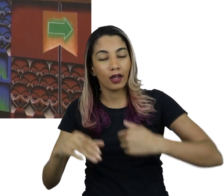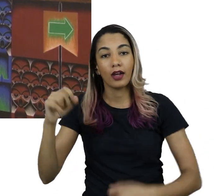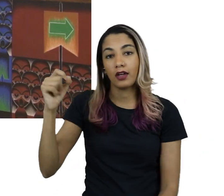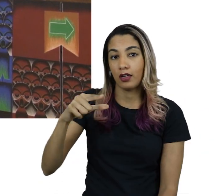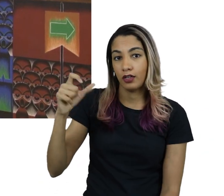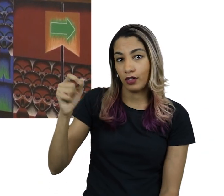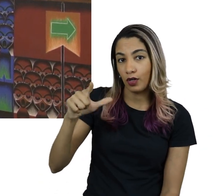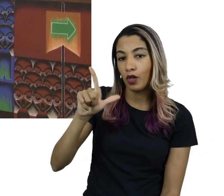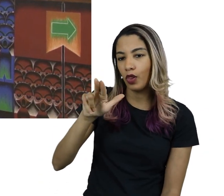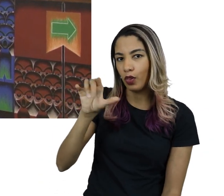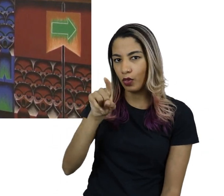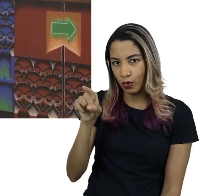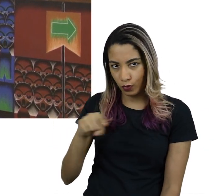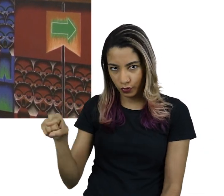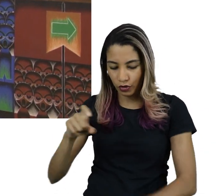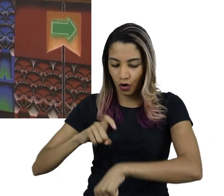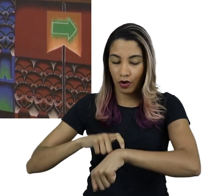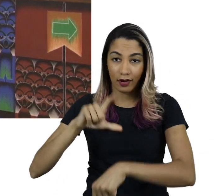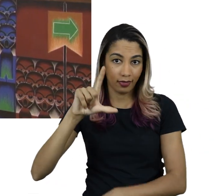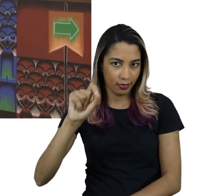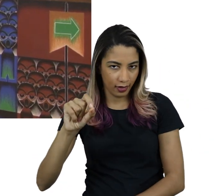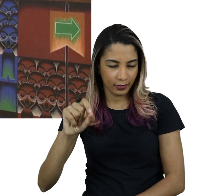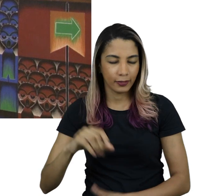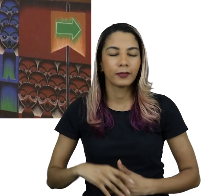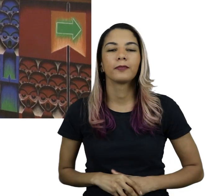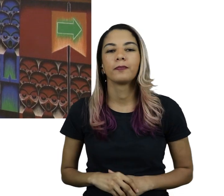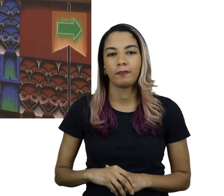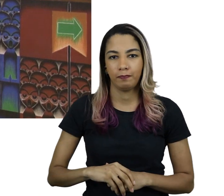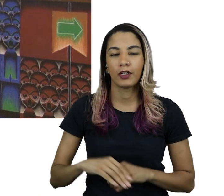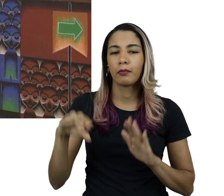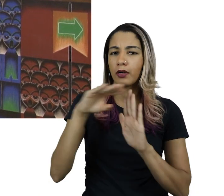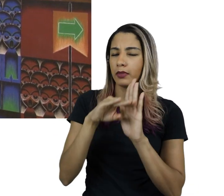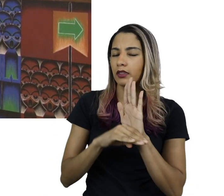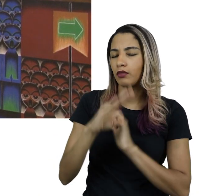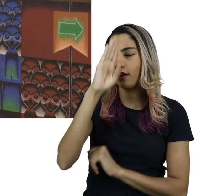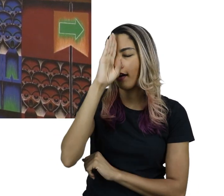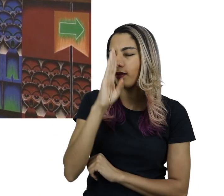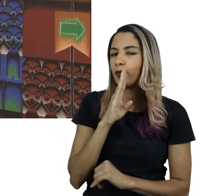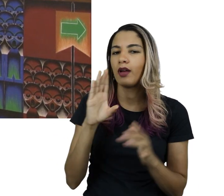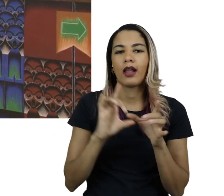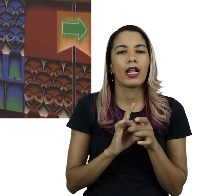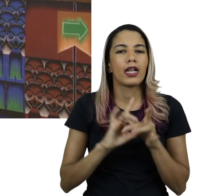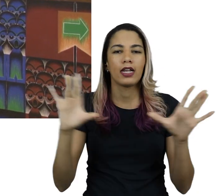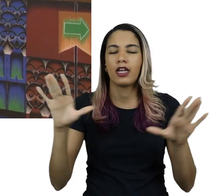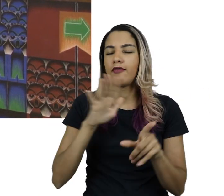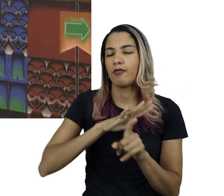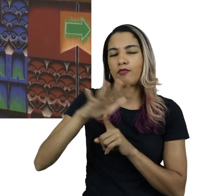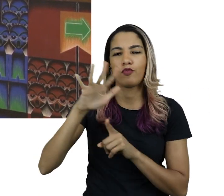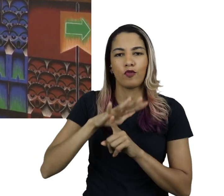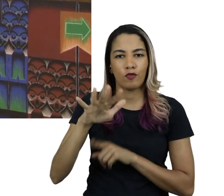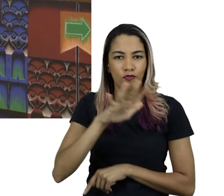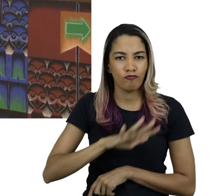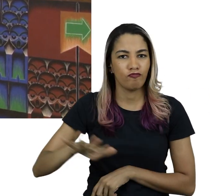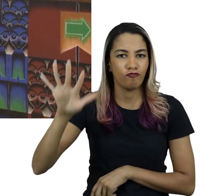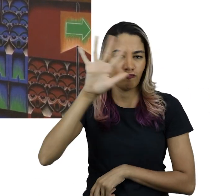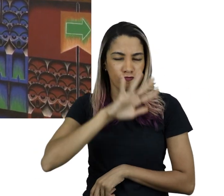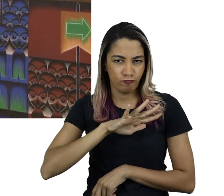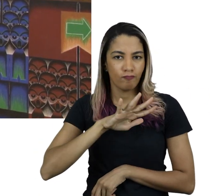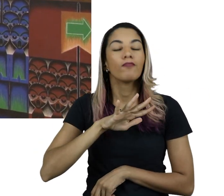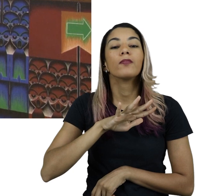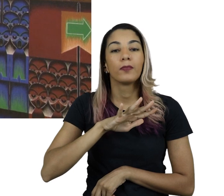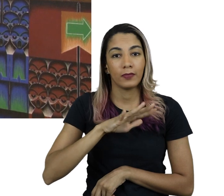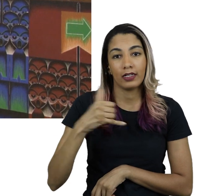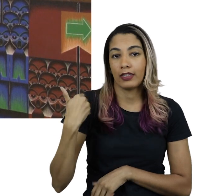prédio da Pinacoteca Luz, a partir das 10. A programação é gratuita e livre para todos os